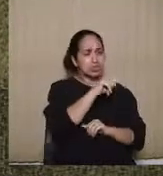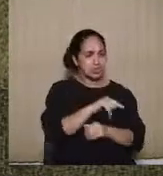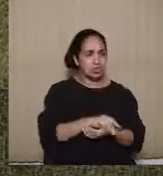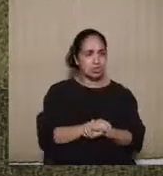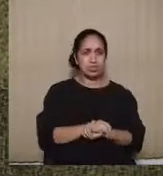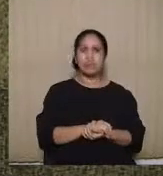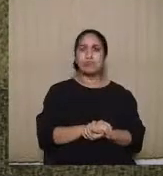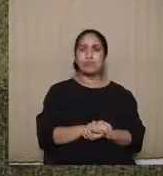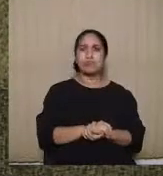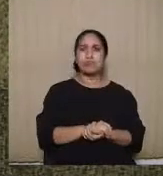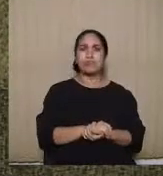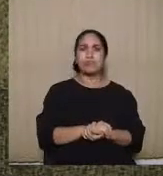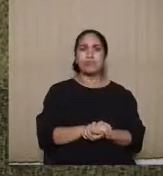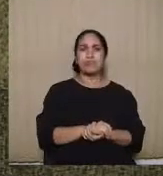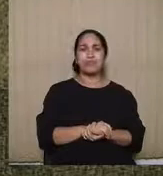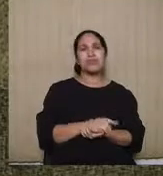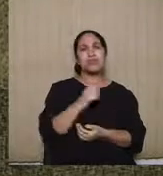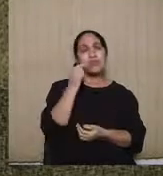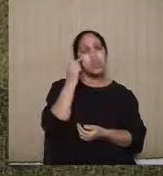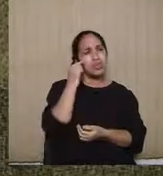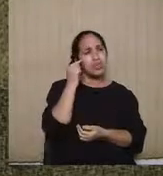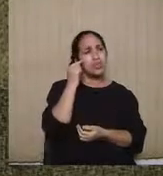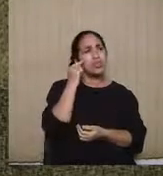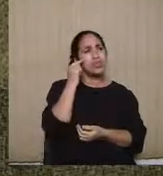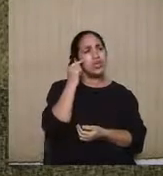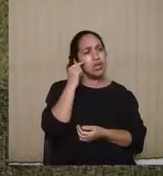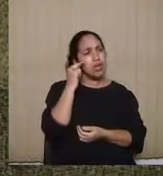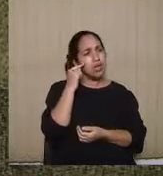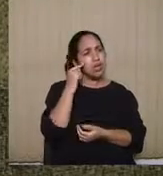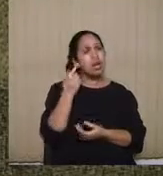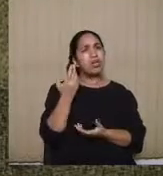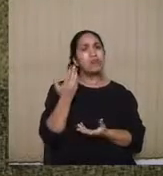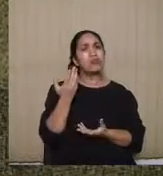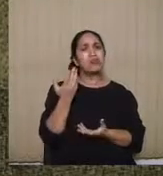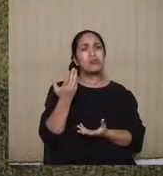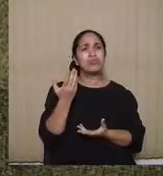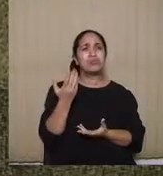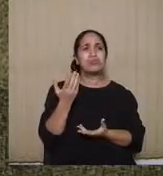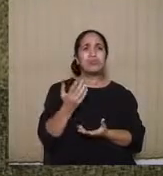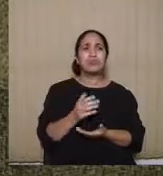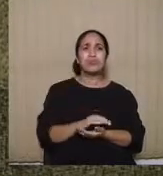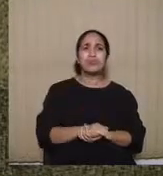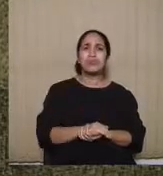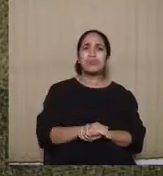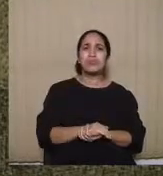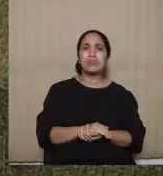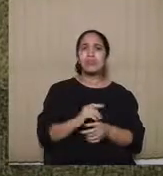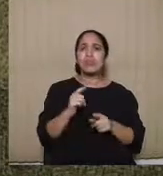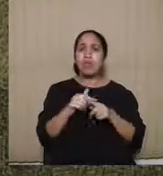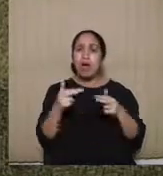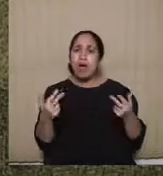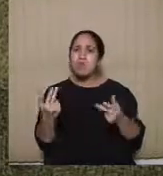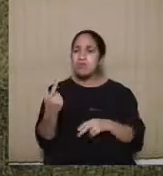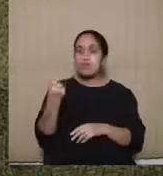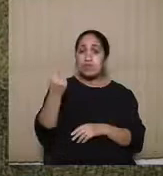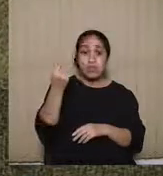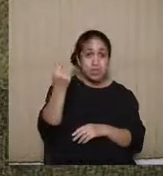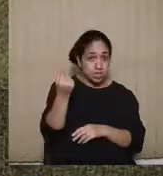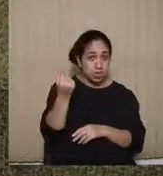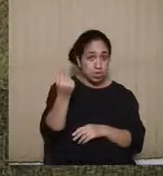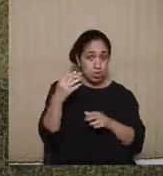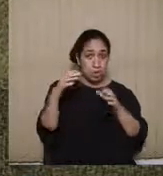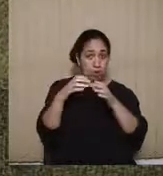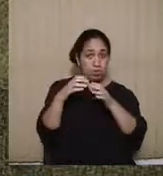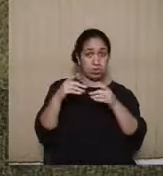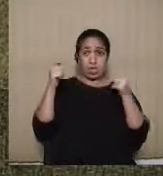ainda pensando que a questão dos recursos financeiros nas campanhas